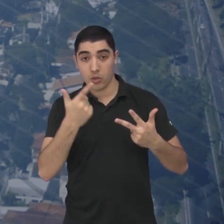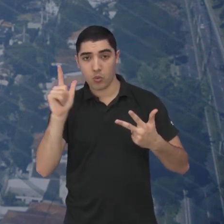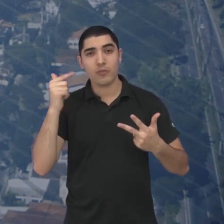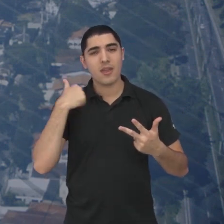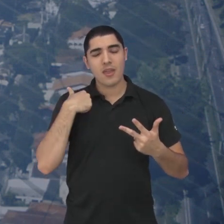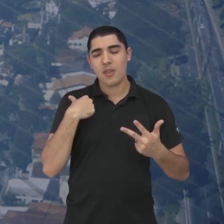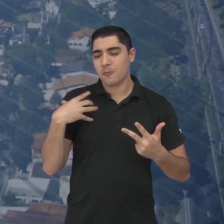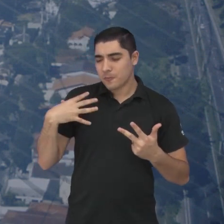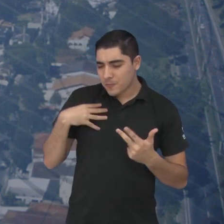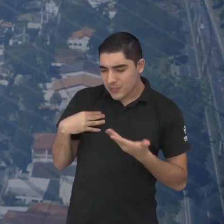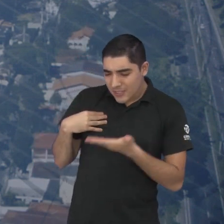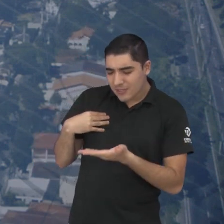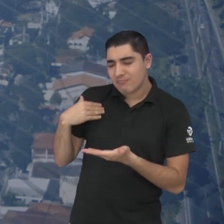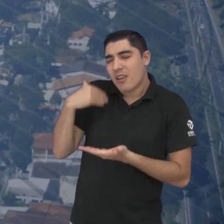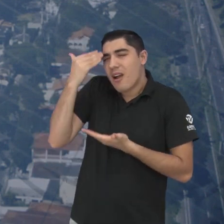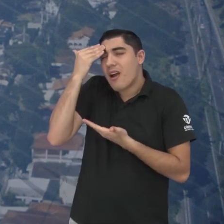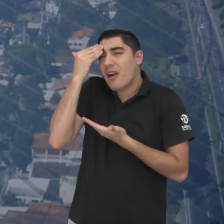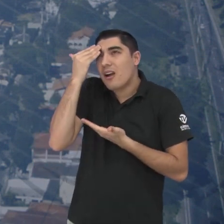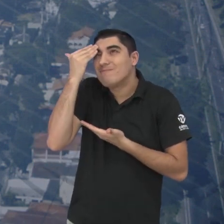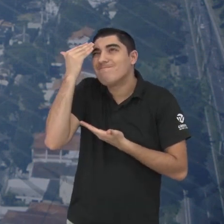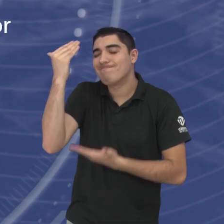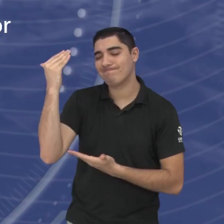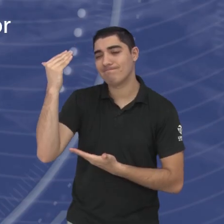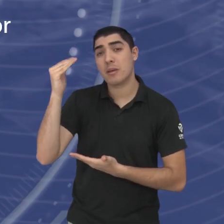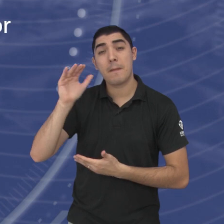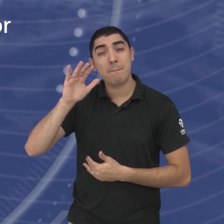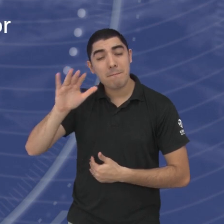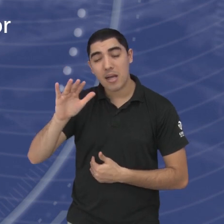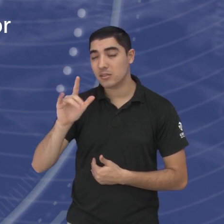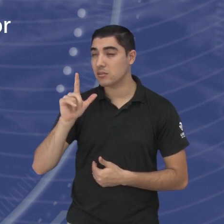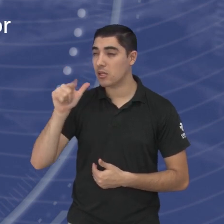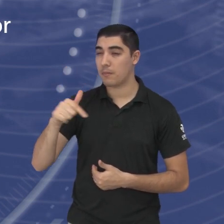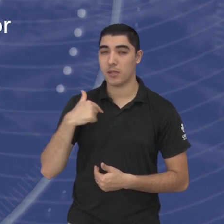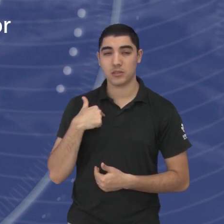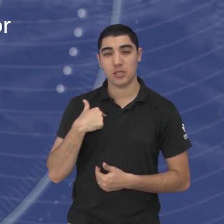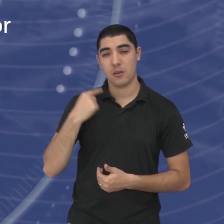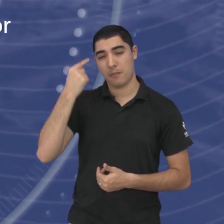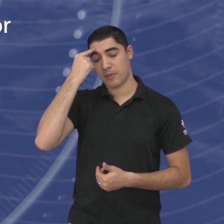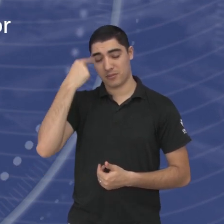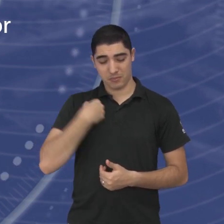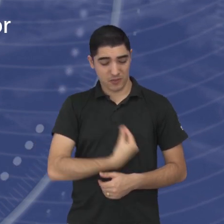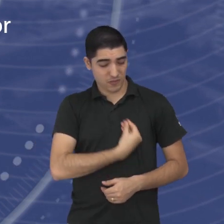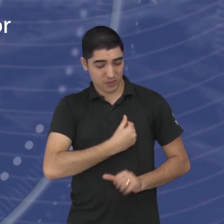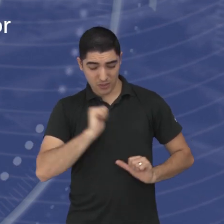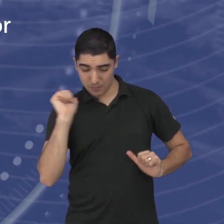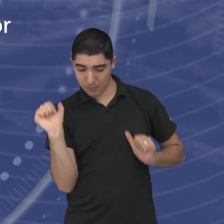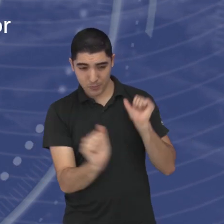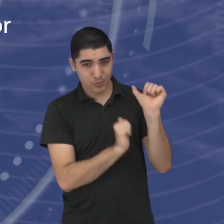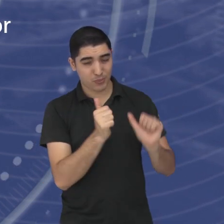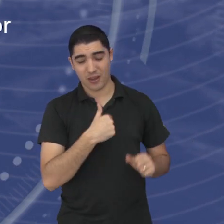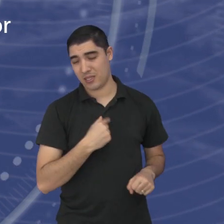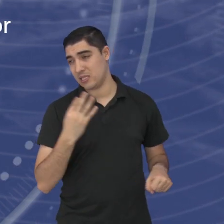Sou muito agradecida por meu filho ou filha existir e não consigo suportar o que se tornou a minha vida.